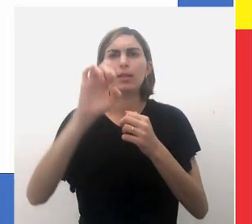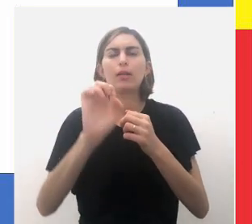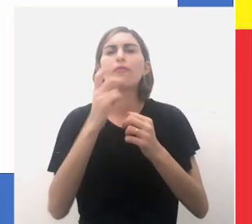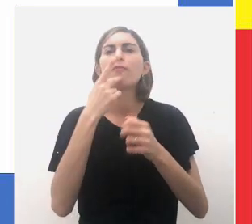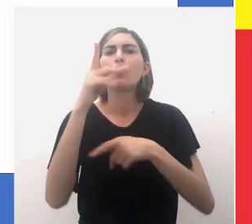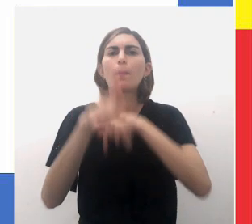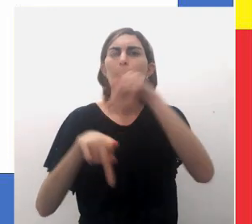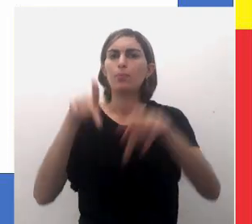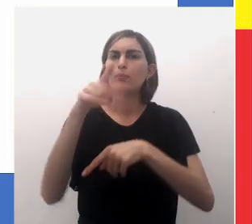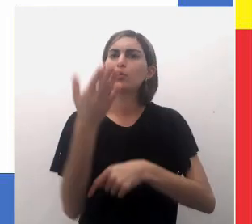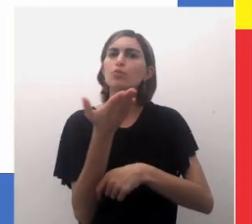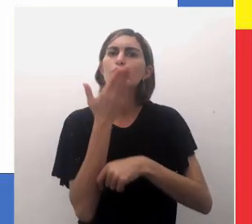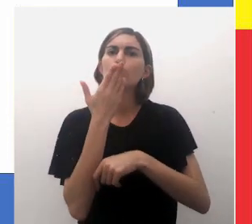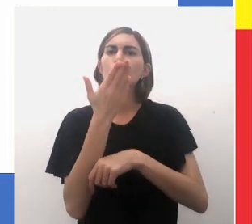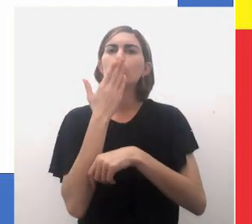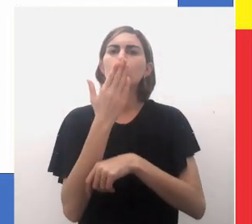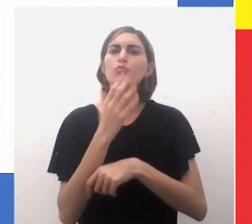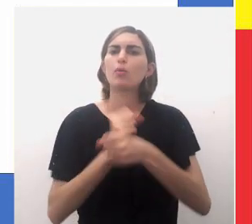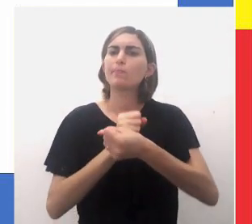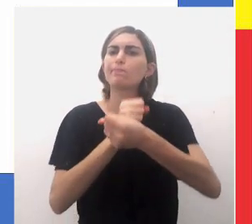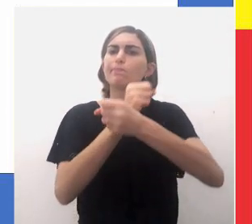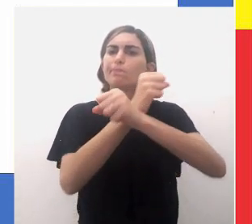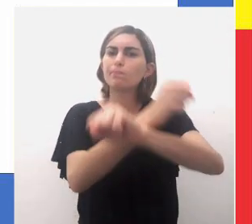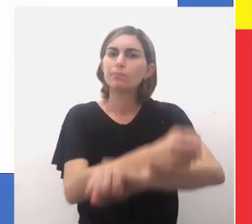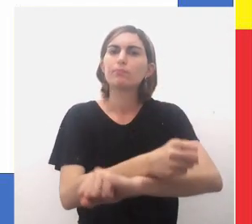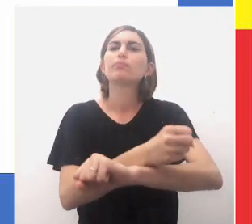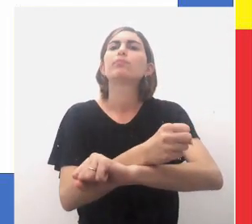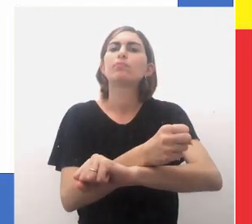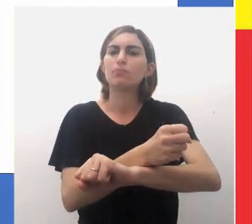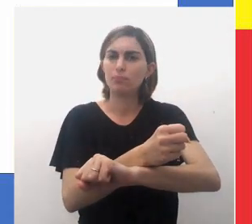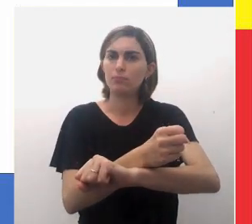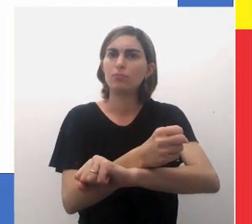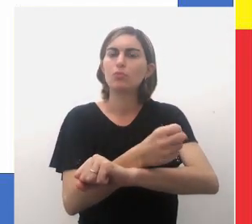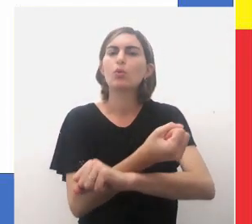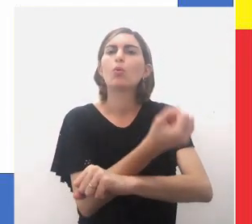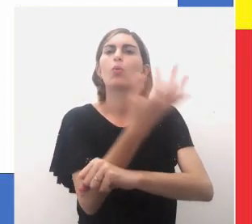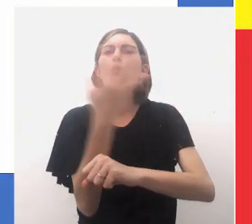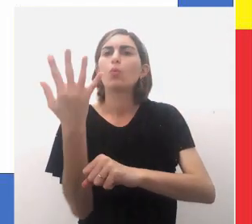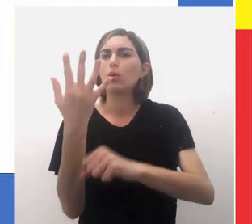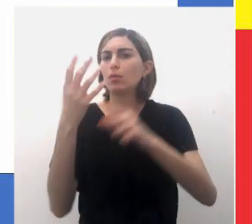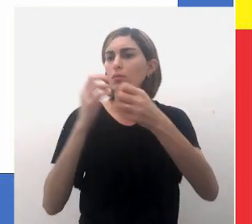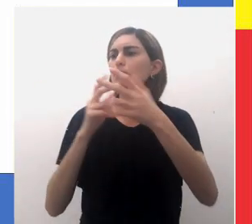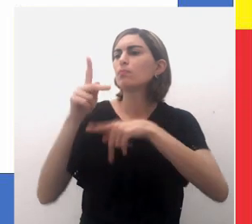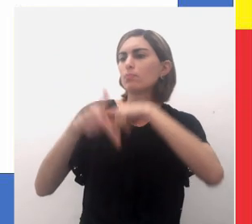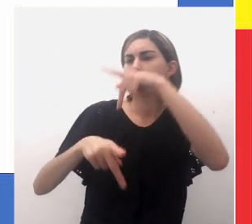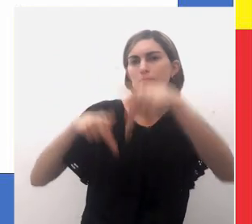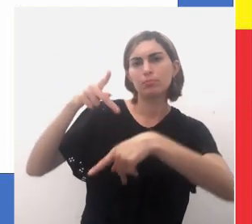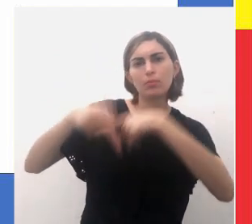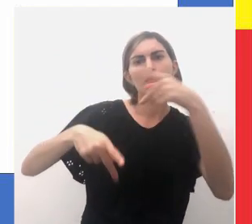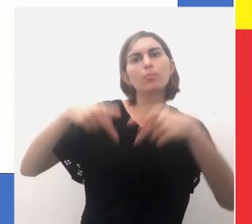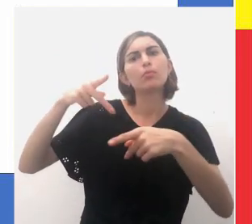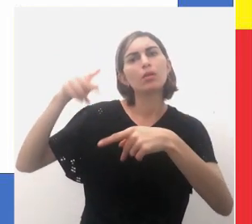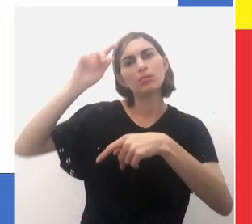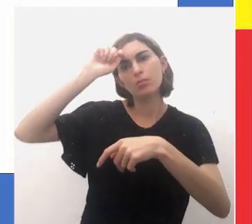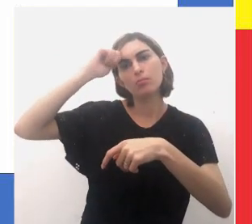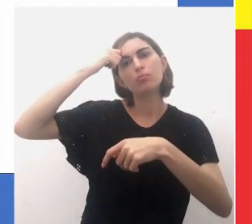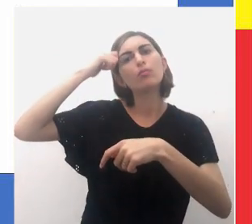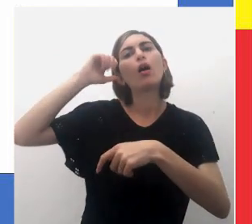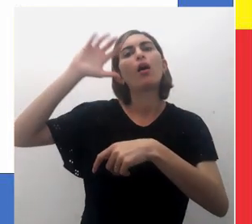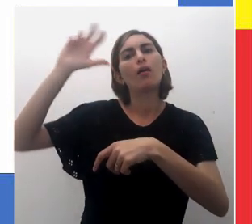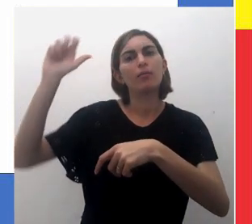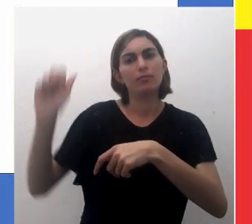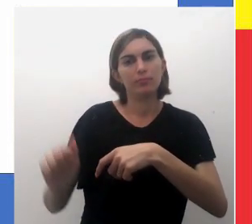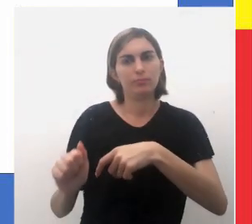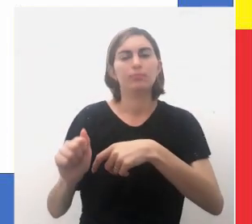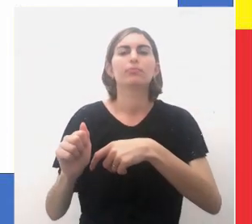fala que as populações indígenas foram escravizadas tanto quanto as populações vindas da